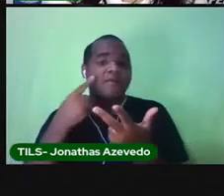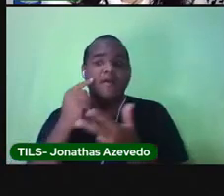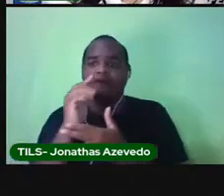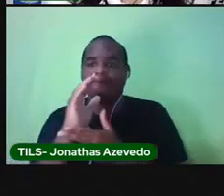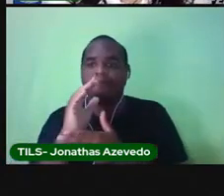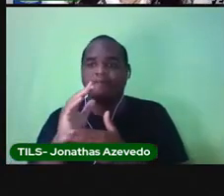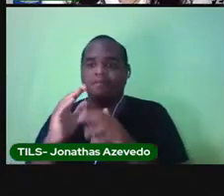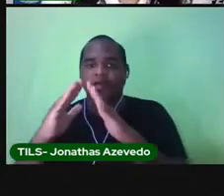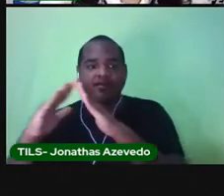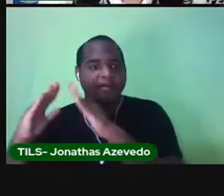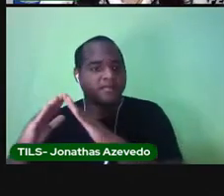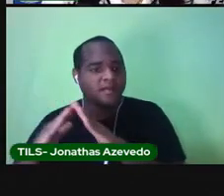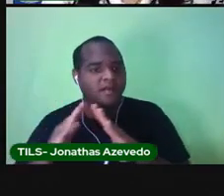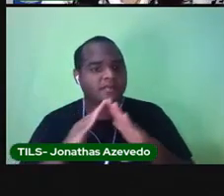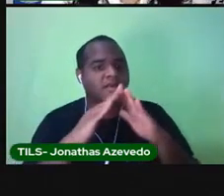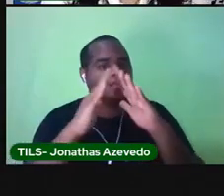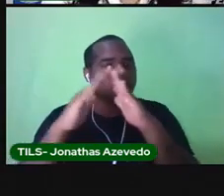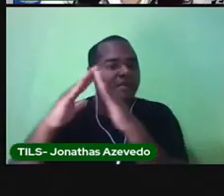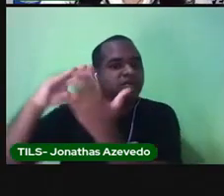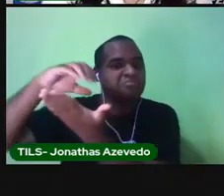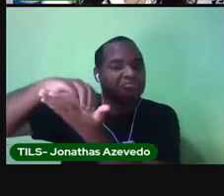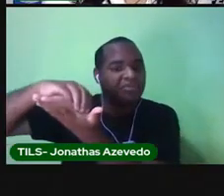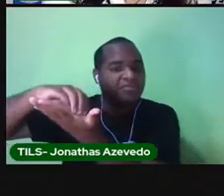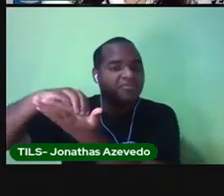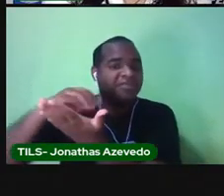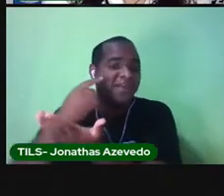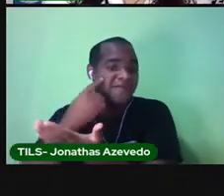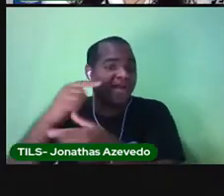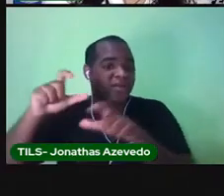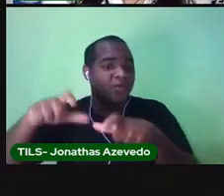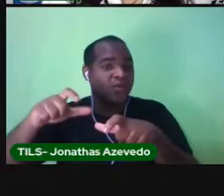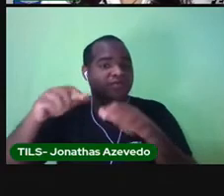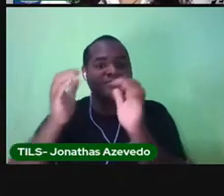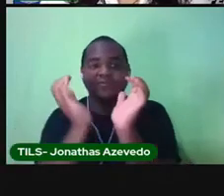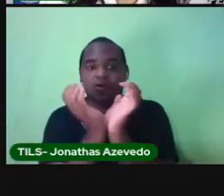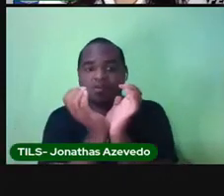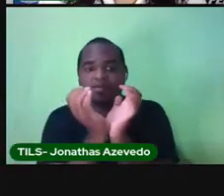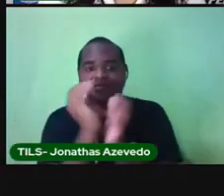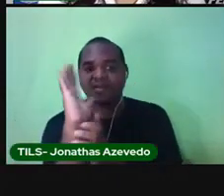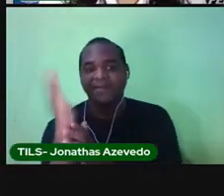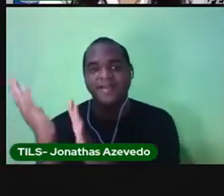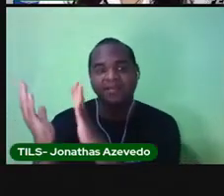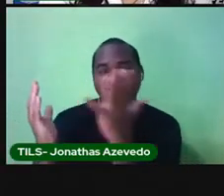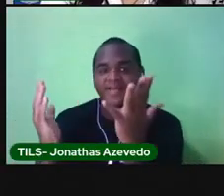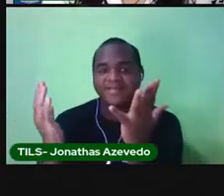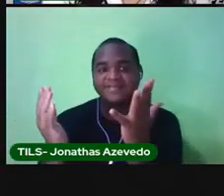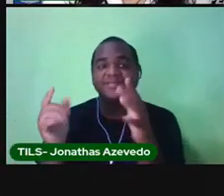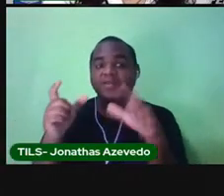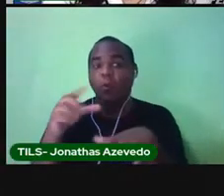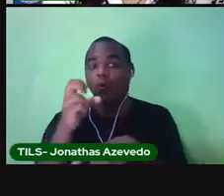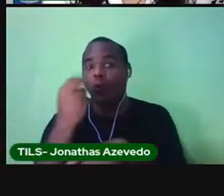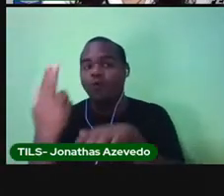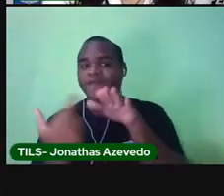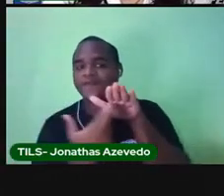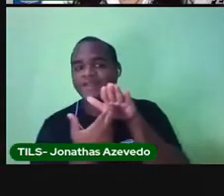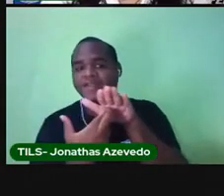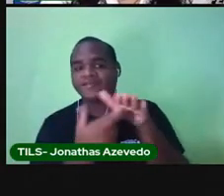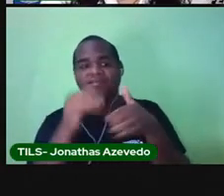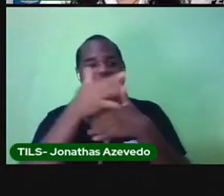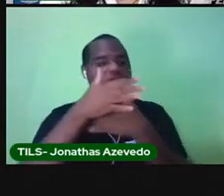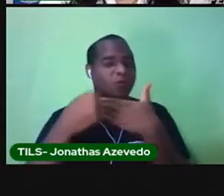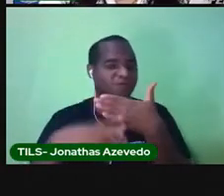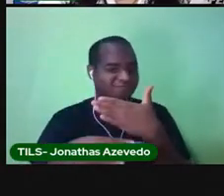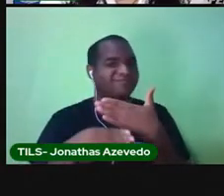variados. Quando você vai na Praça do Tomba ou ali na feirinha da Cidade Nova,